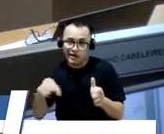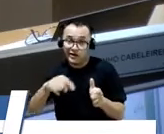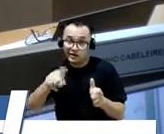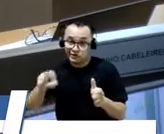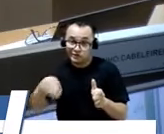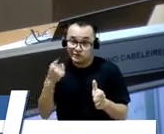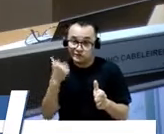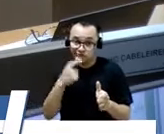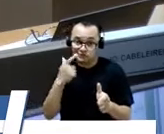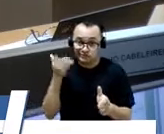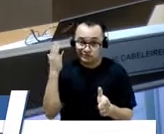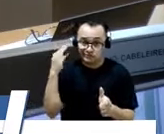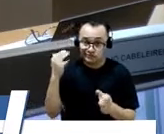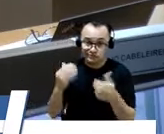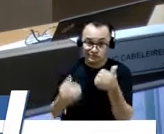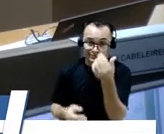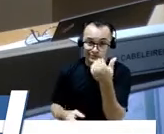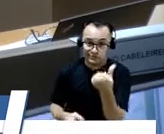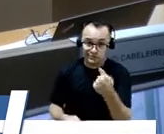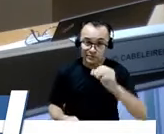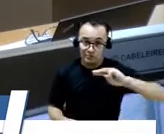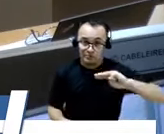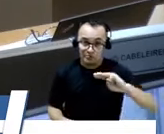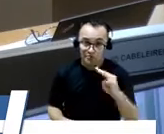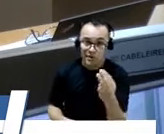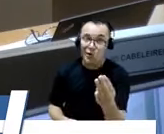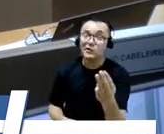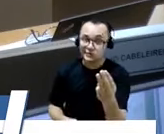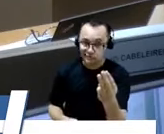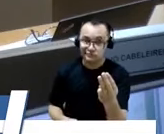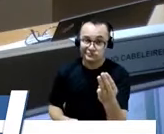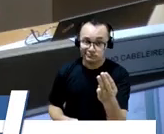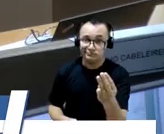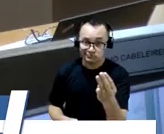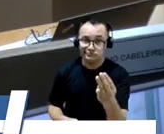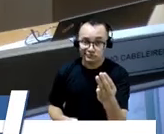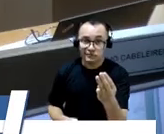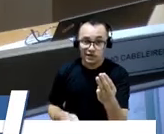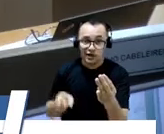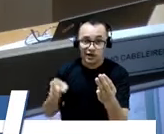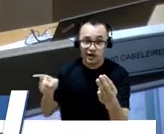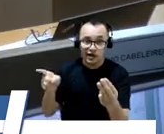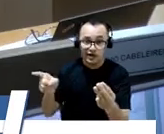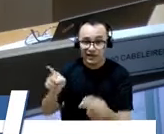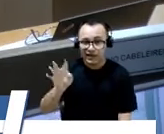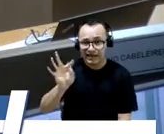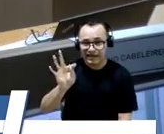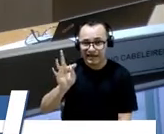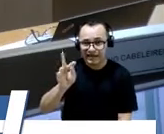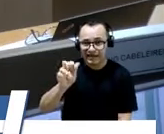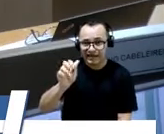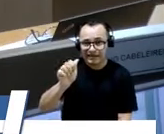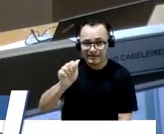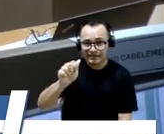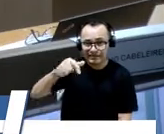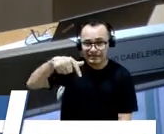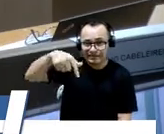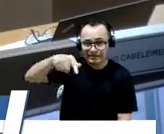recapeamento, colocou o olho de gato e fez ali na Tancredo Neves, aquele alargamento da rodovia. Foi muito bom.